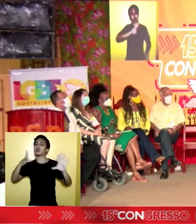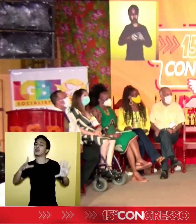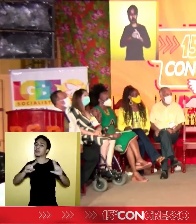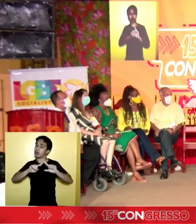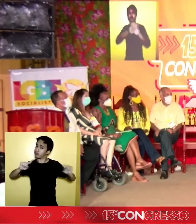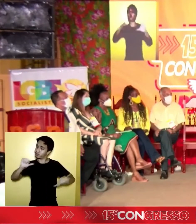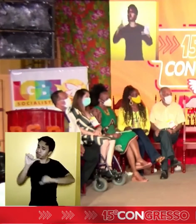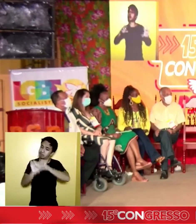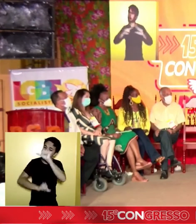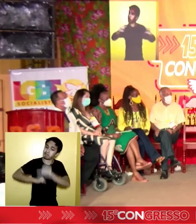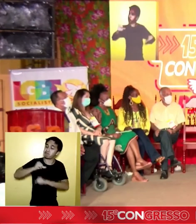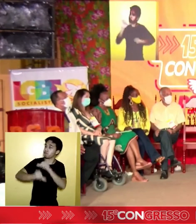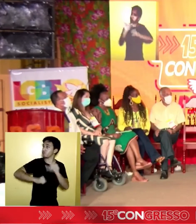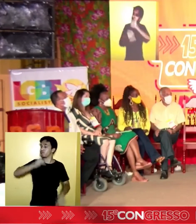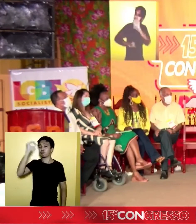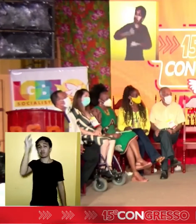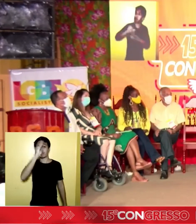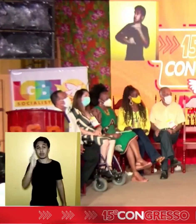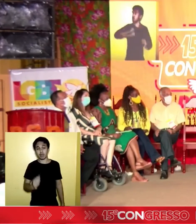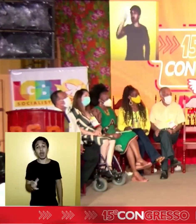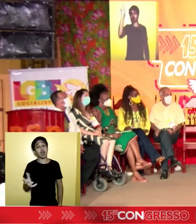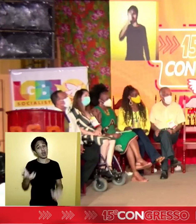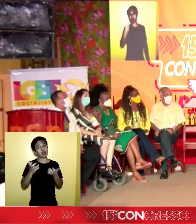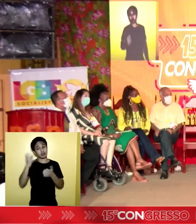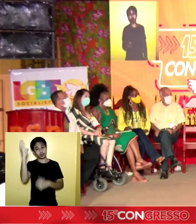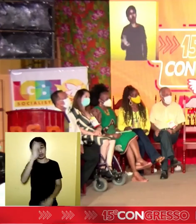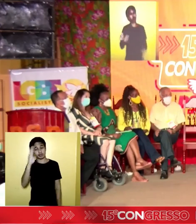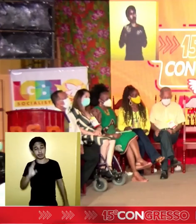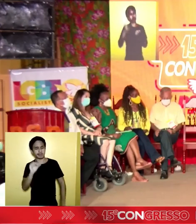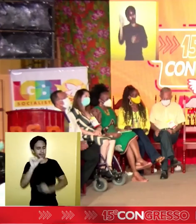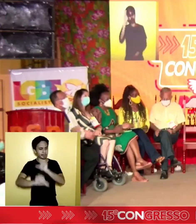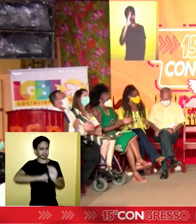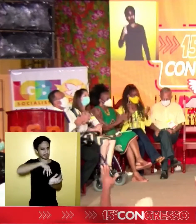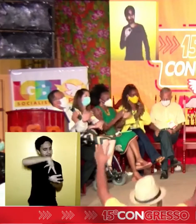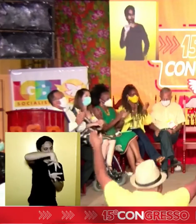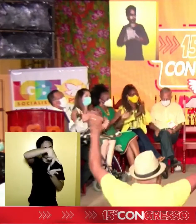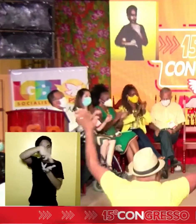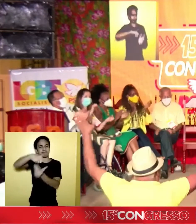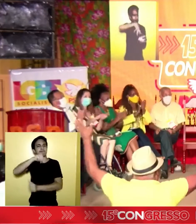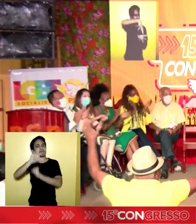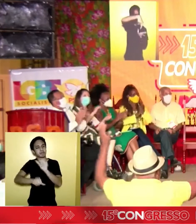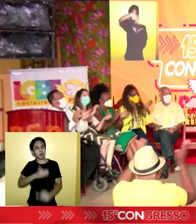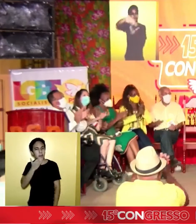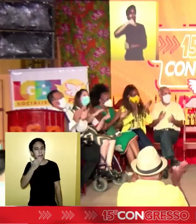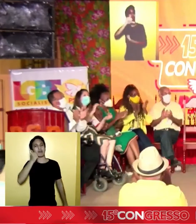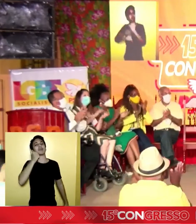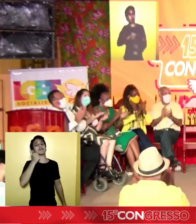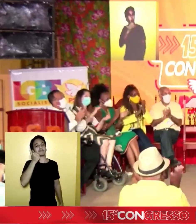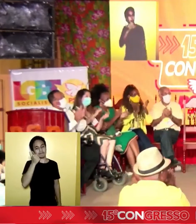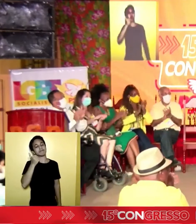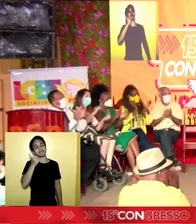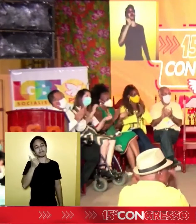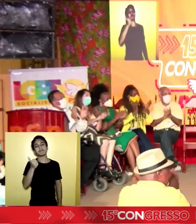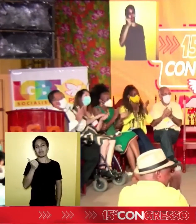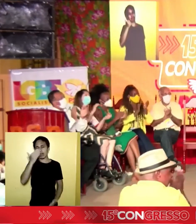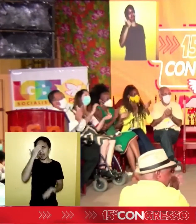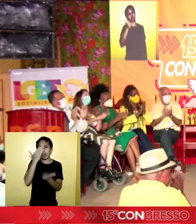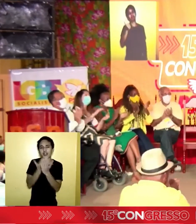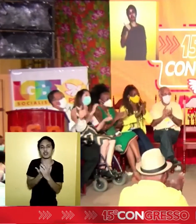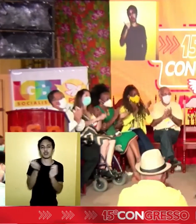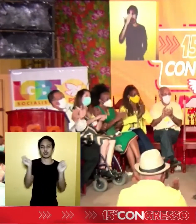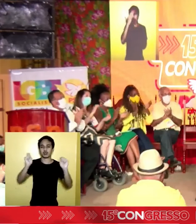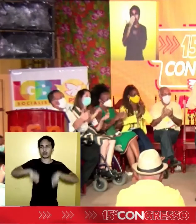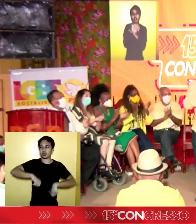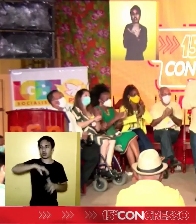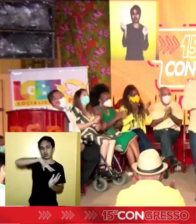que para mudar o Brasil, para mudar o Amapá, mas é para mudar o mundo. Nós acreditamos no mundo melhor, nós acreditamos no